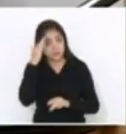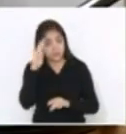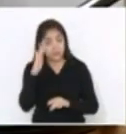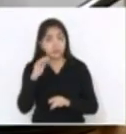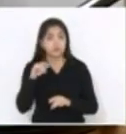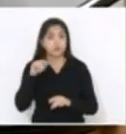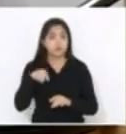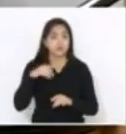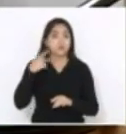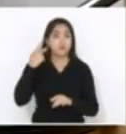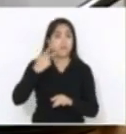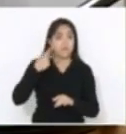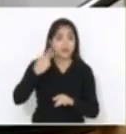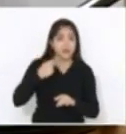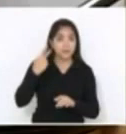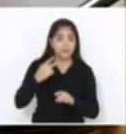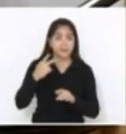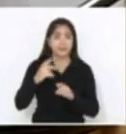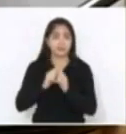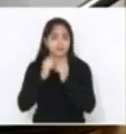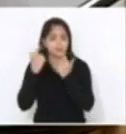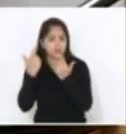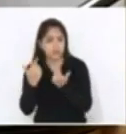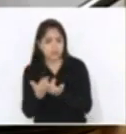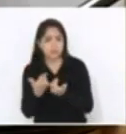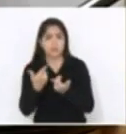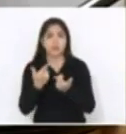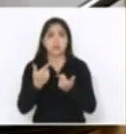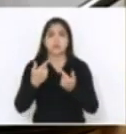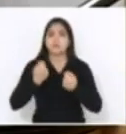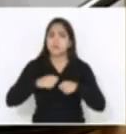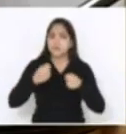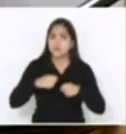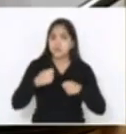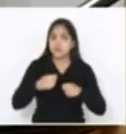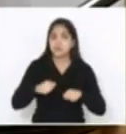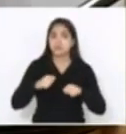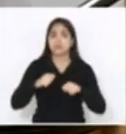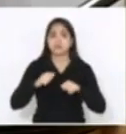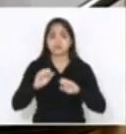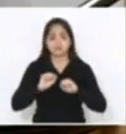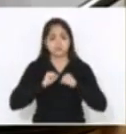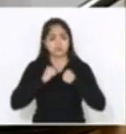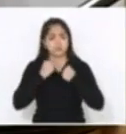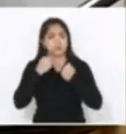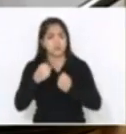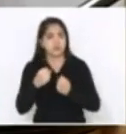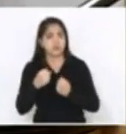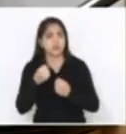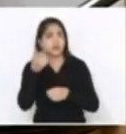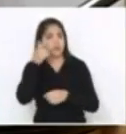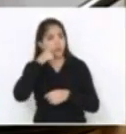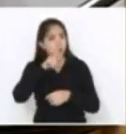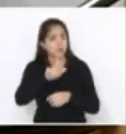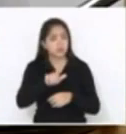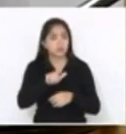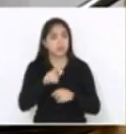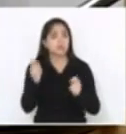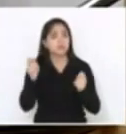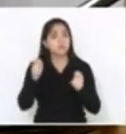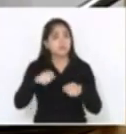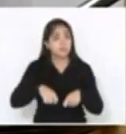Parlamento precisa reconquistar essa força. É preciso que o Parlamento possa